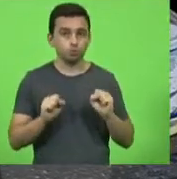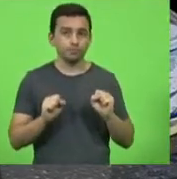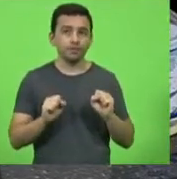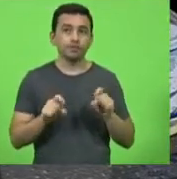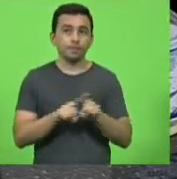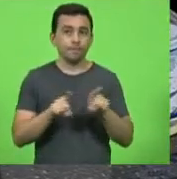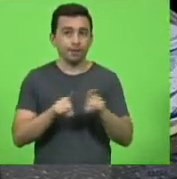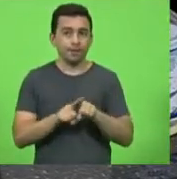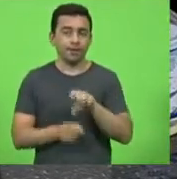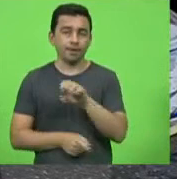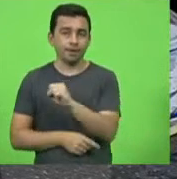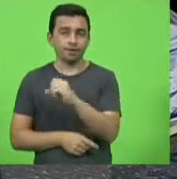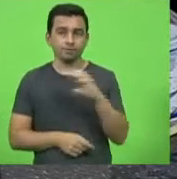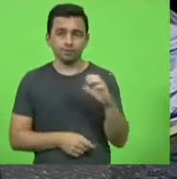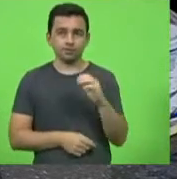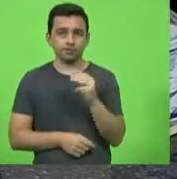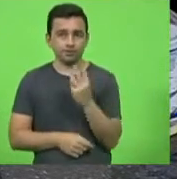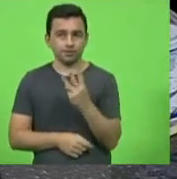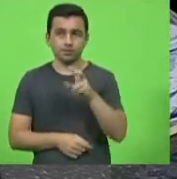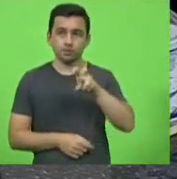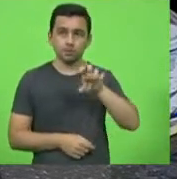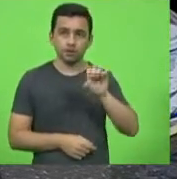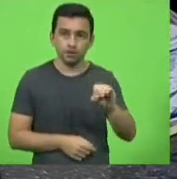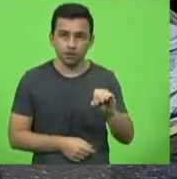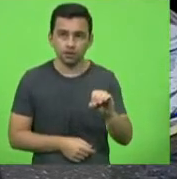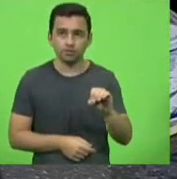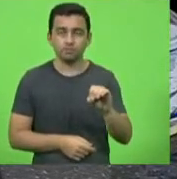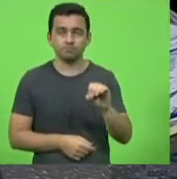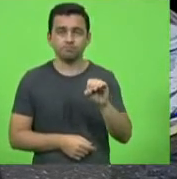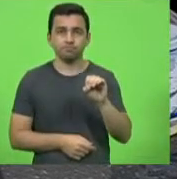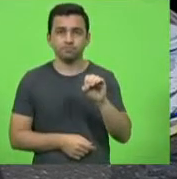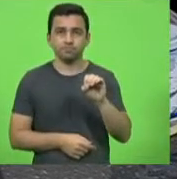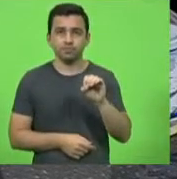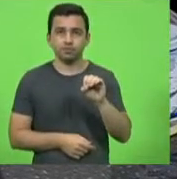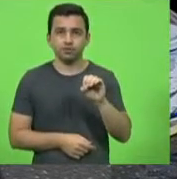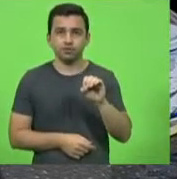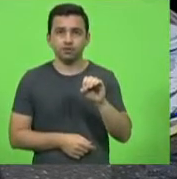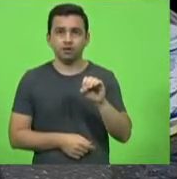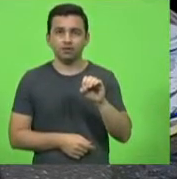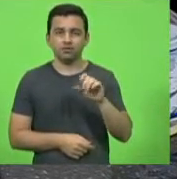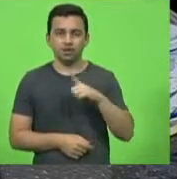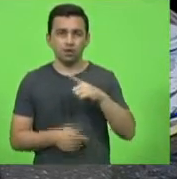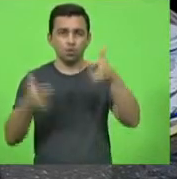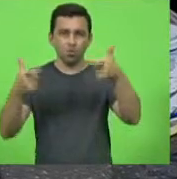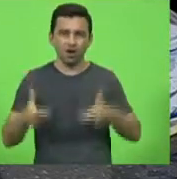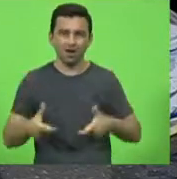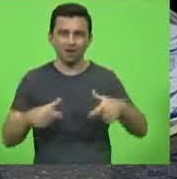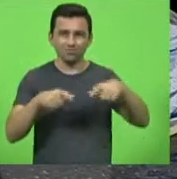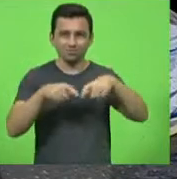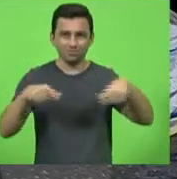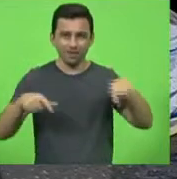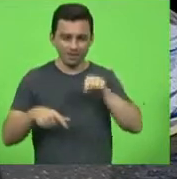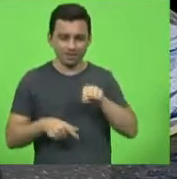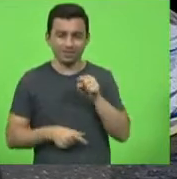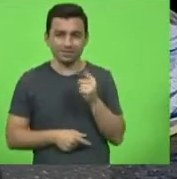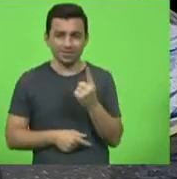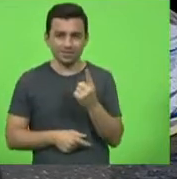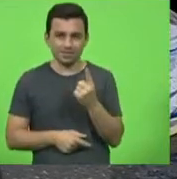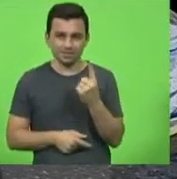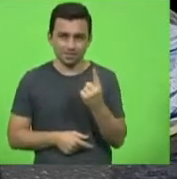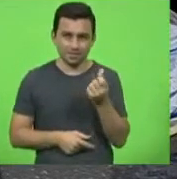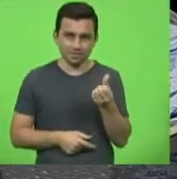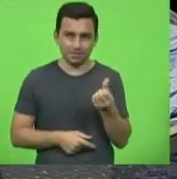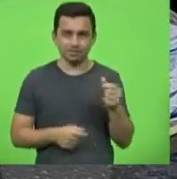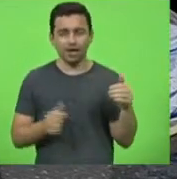S6 350 nos dois nos dois trechos primeiro da 116 até